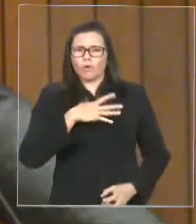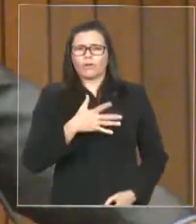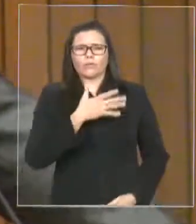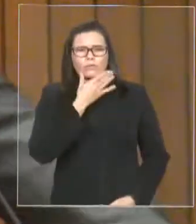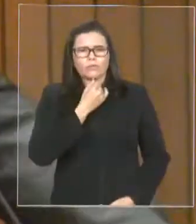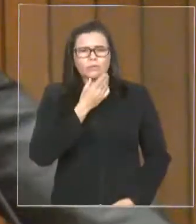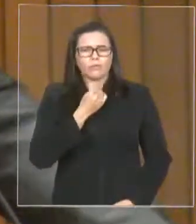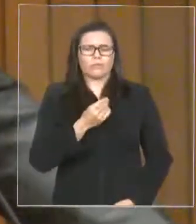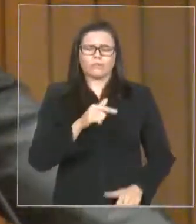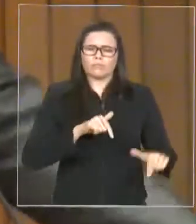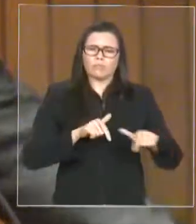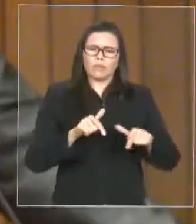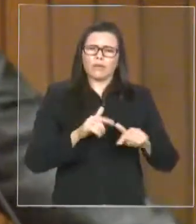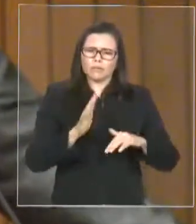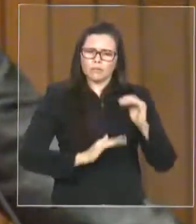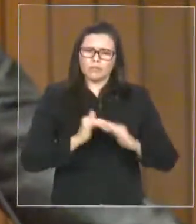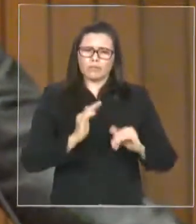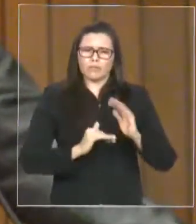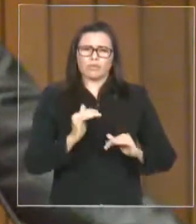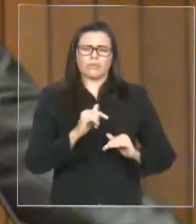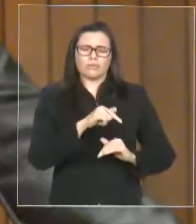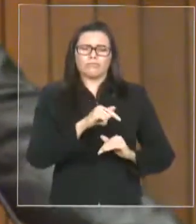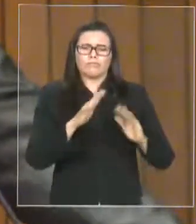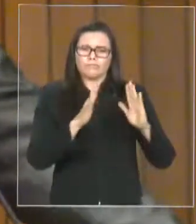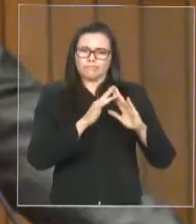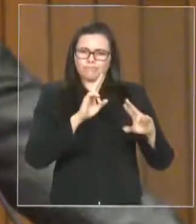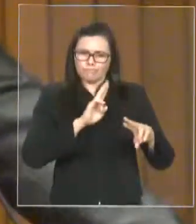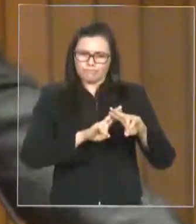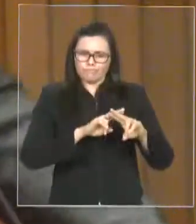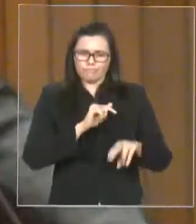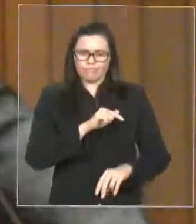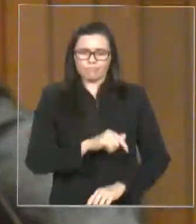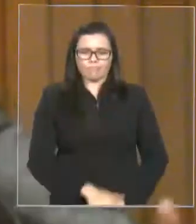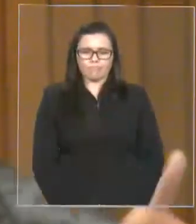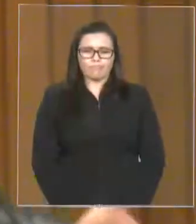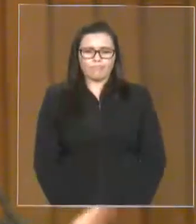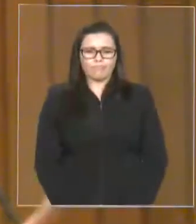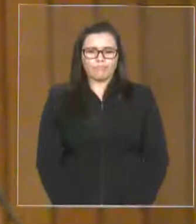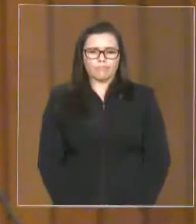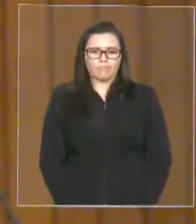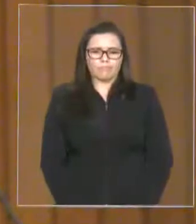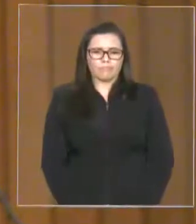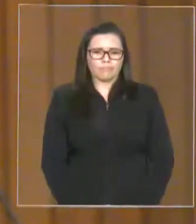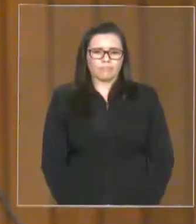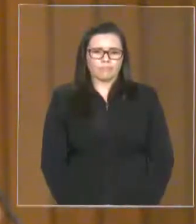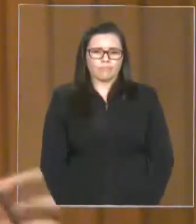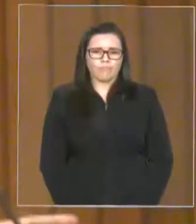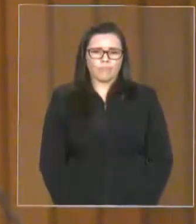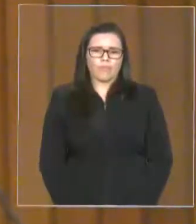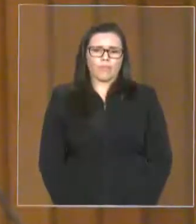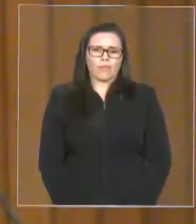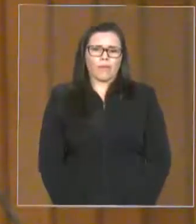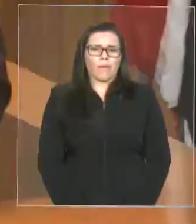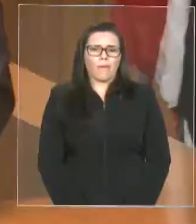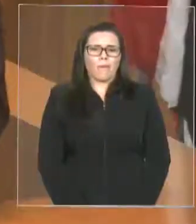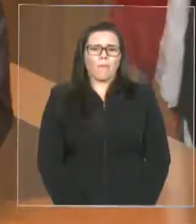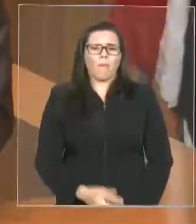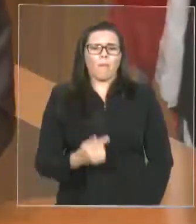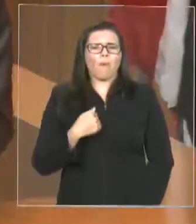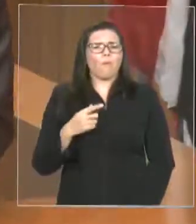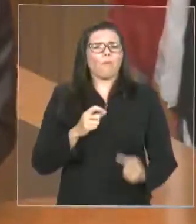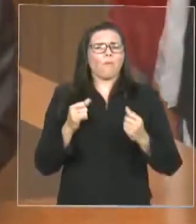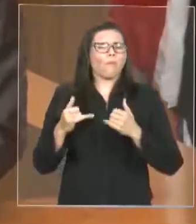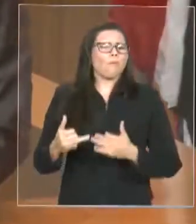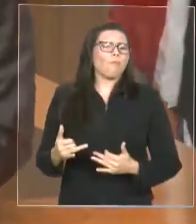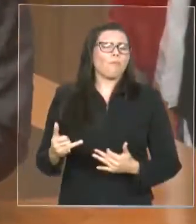Eu mantive contato com o secretário Sérgio Murilo, quando, inclusive, me atendeu muito bem, passou todas as informações. E eu coloquei para ele sobre